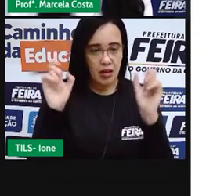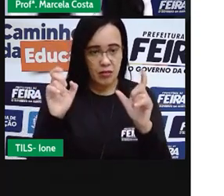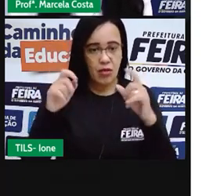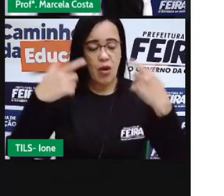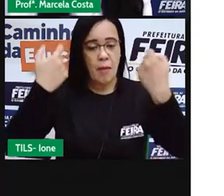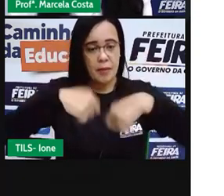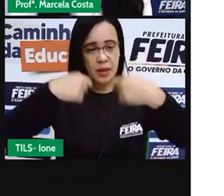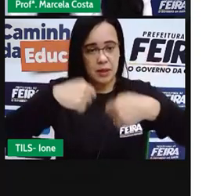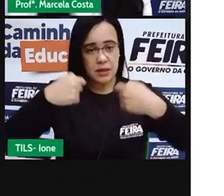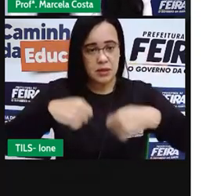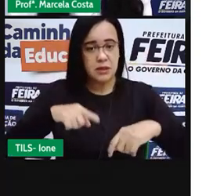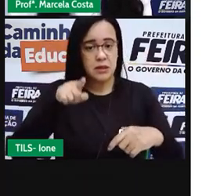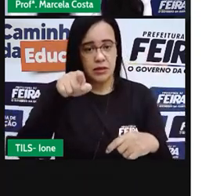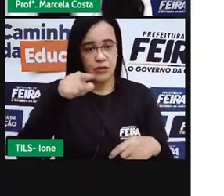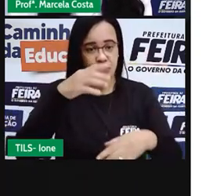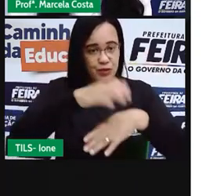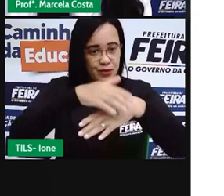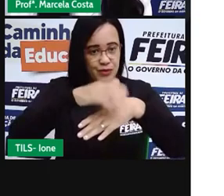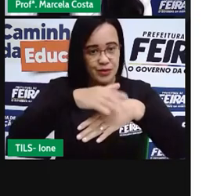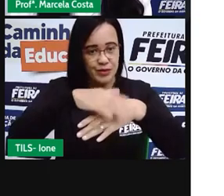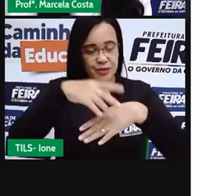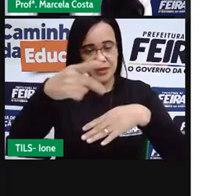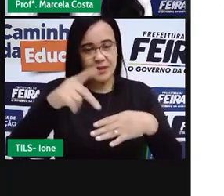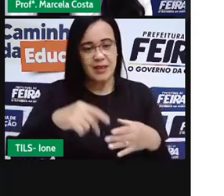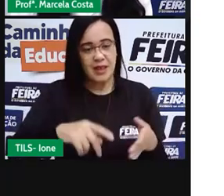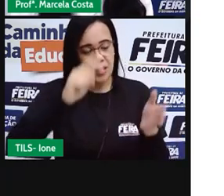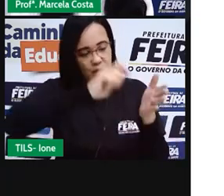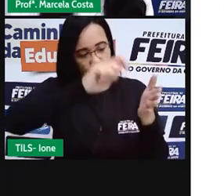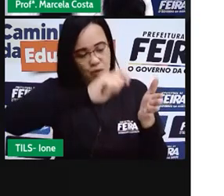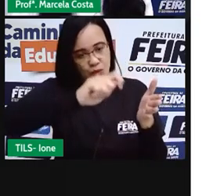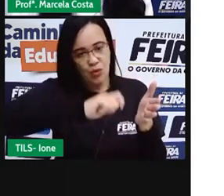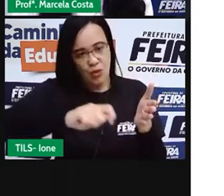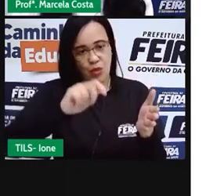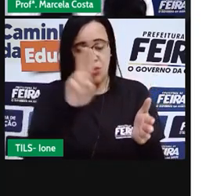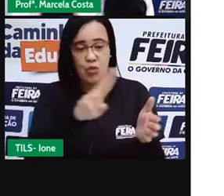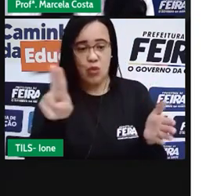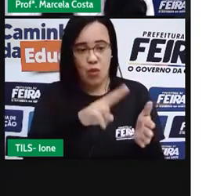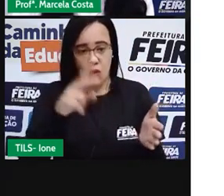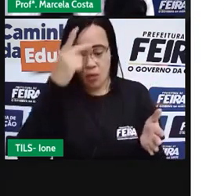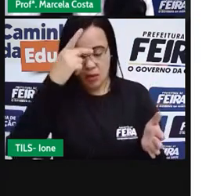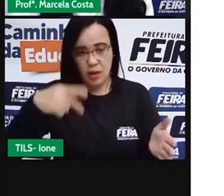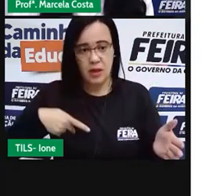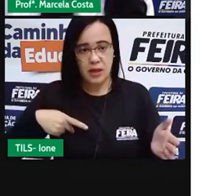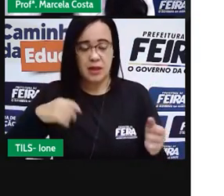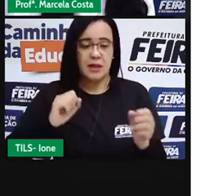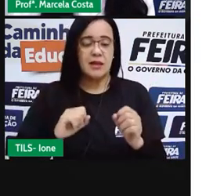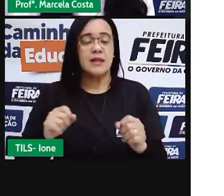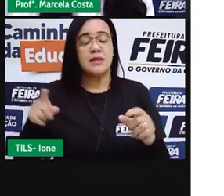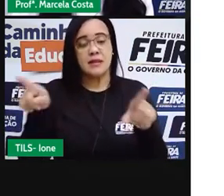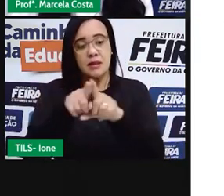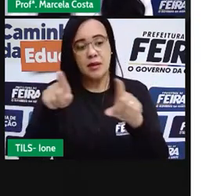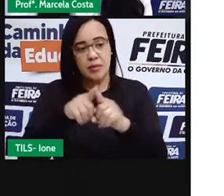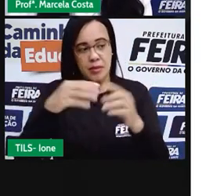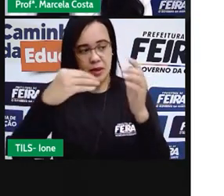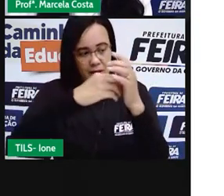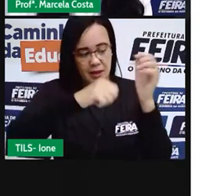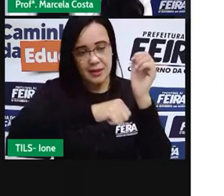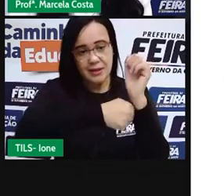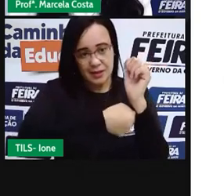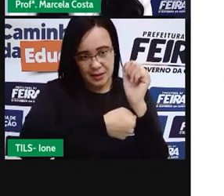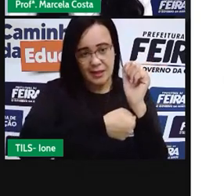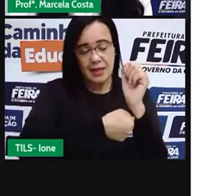cadastro colocando seu nome, criando uma senha para que você possa acessar o site e